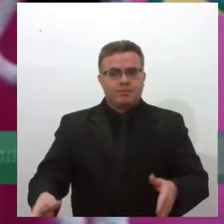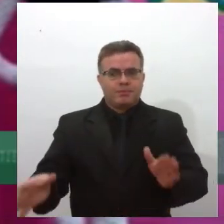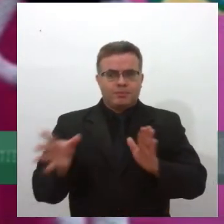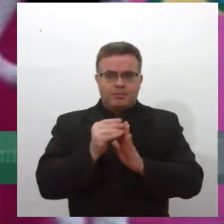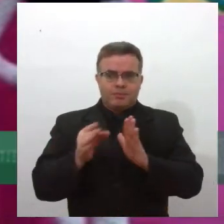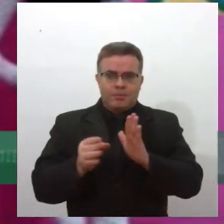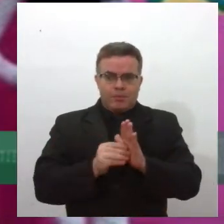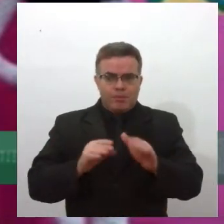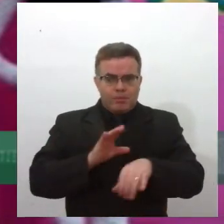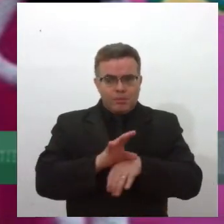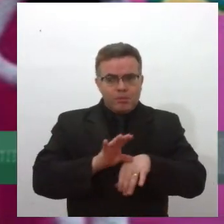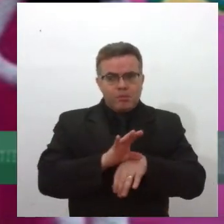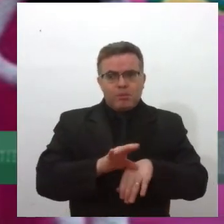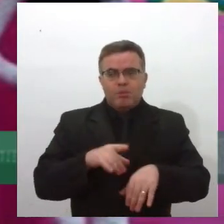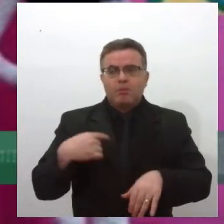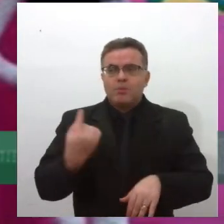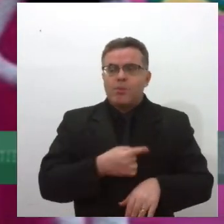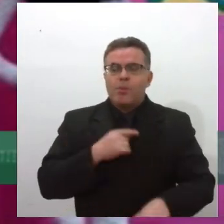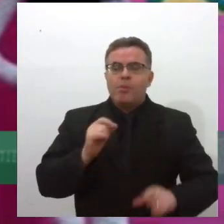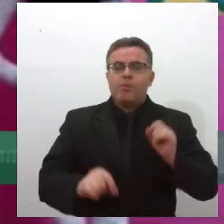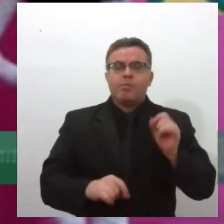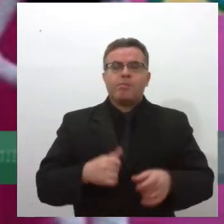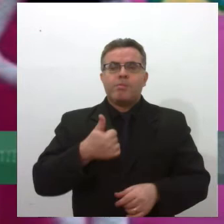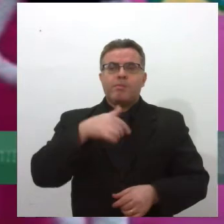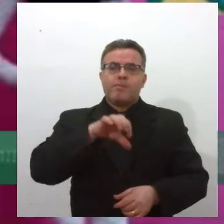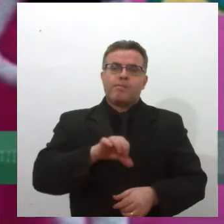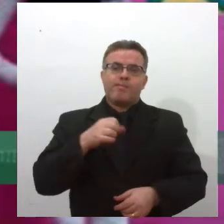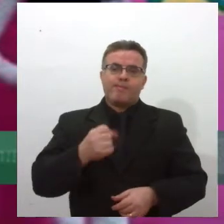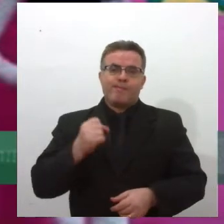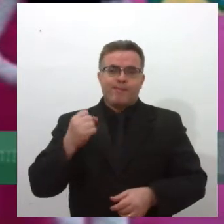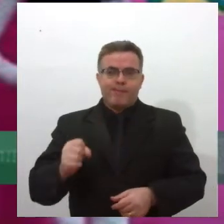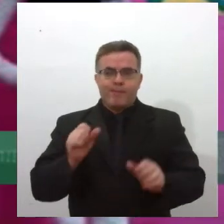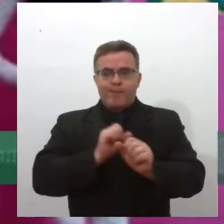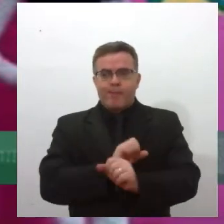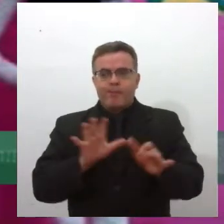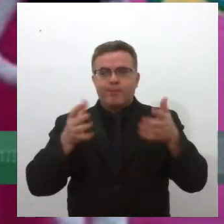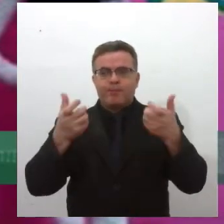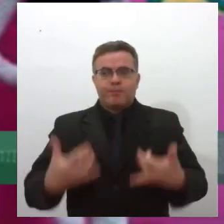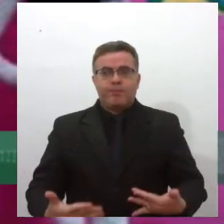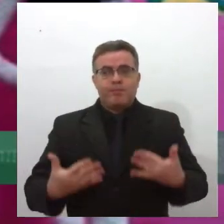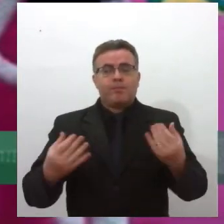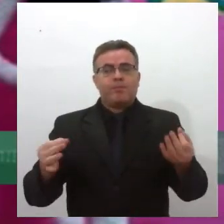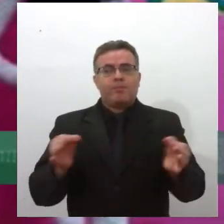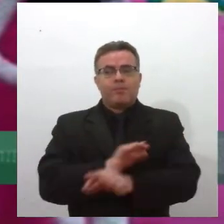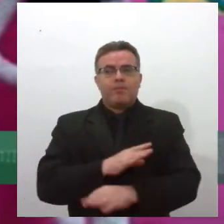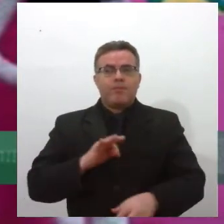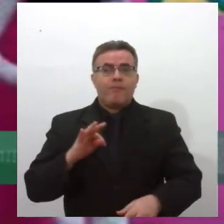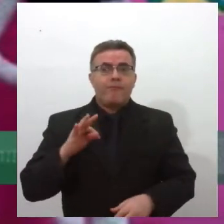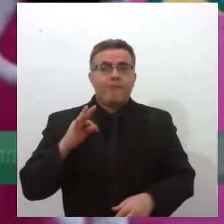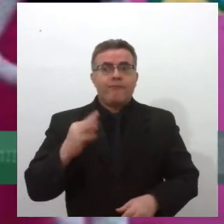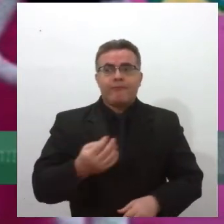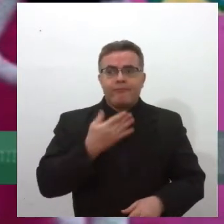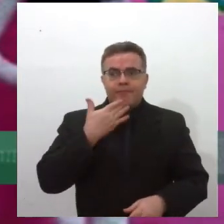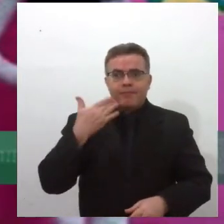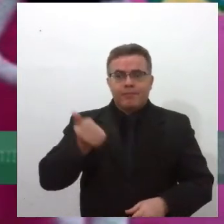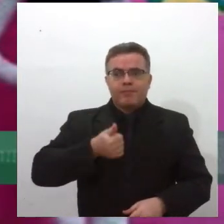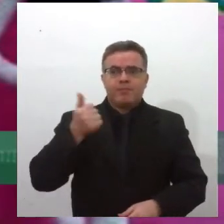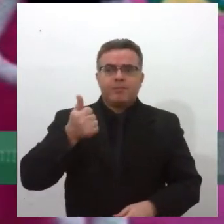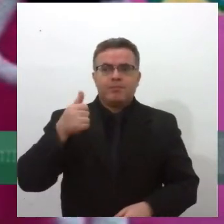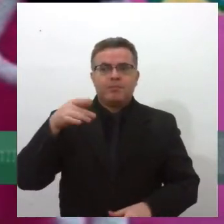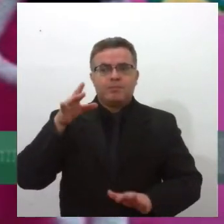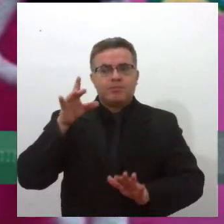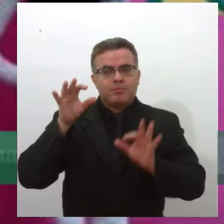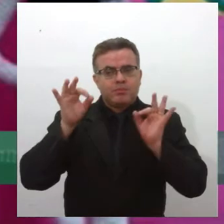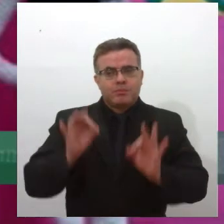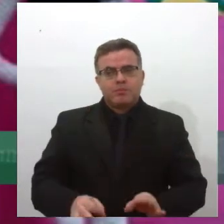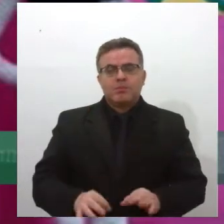Constituição e a nossa Constituição de 88, ela deixa muito claro que todas as pessoas merecem condições de vida digna, que